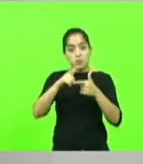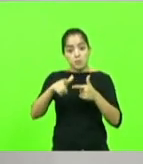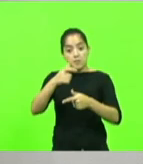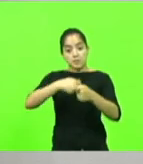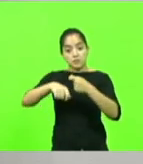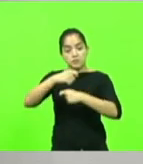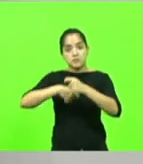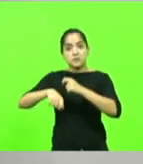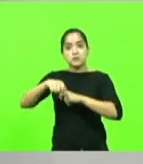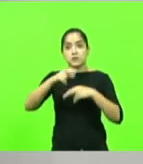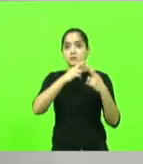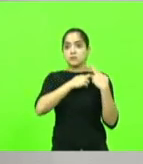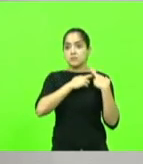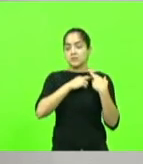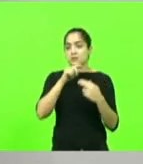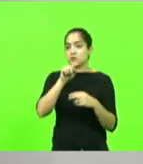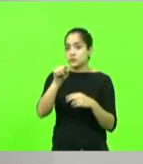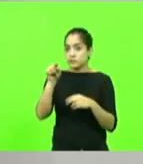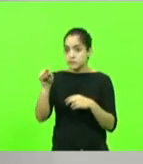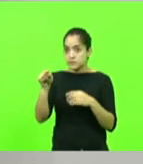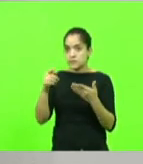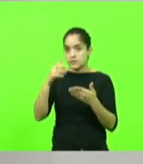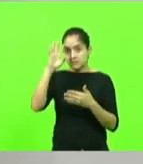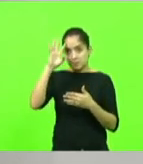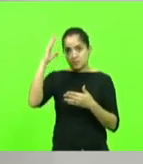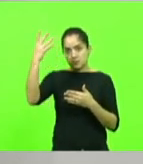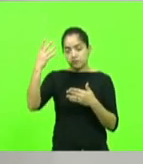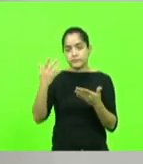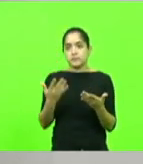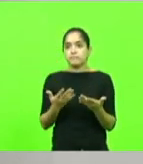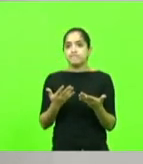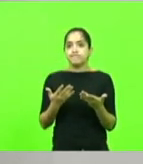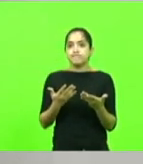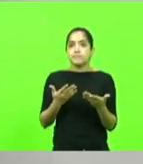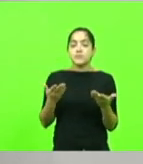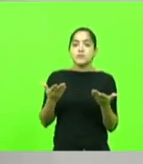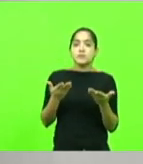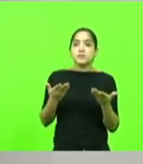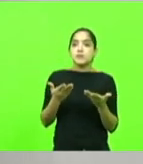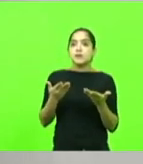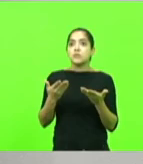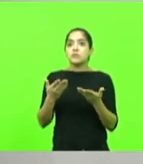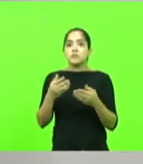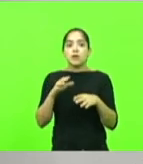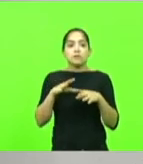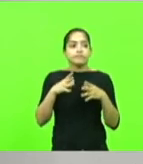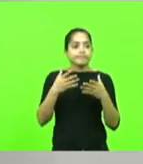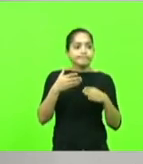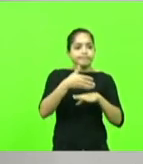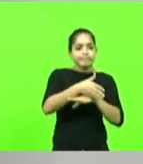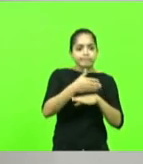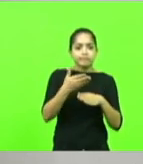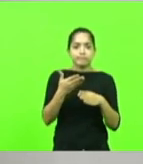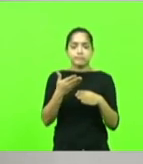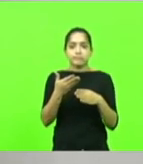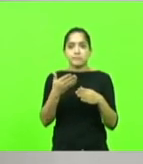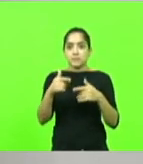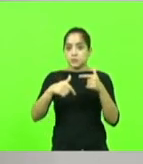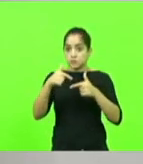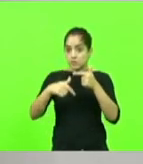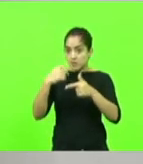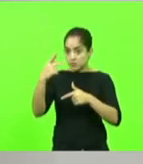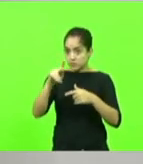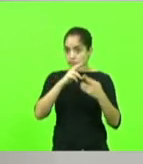cabe a vocês, da segurança pública, resolver. Não a nós. Senão aí seria uma invasão de função. Mas cabe a vocês